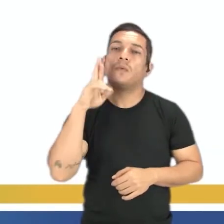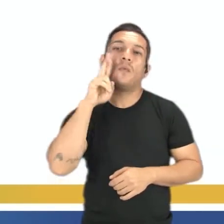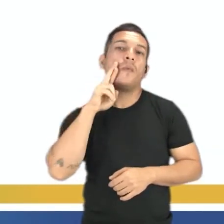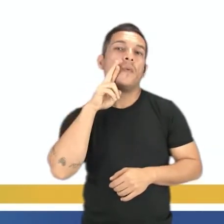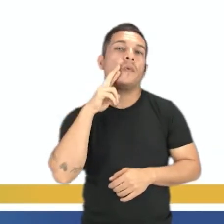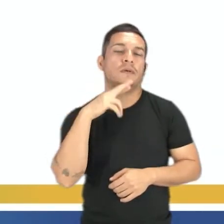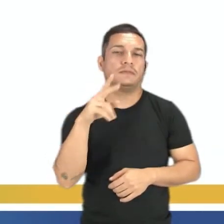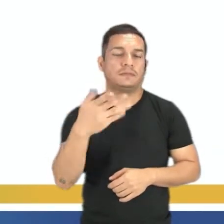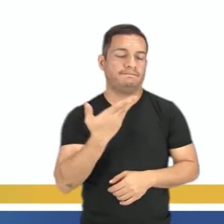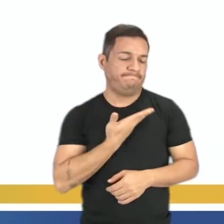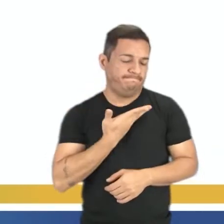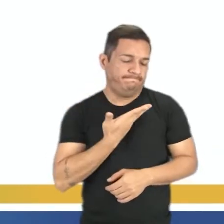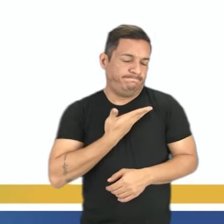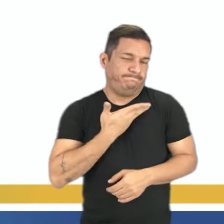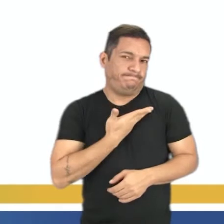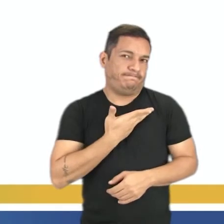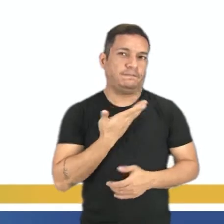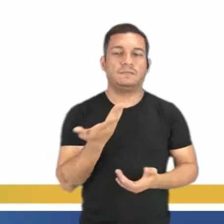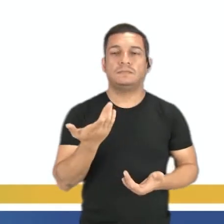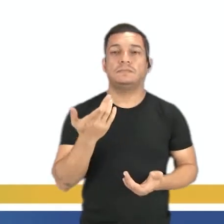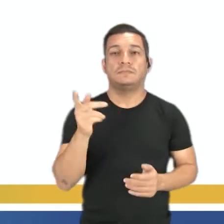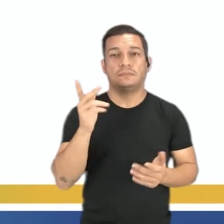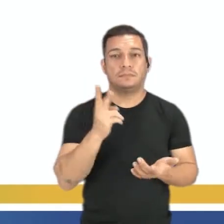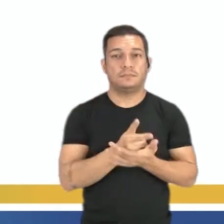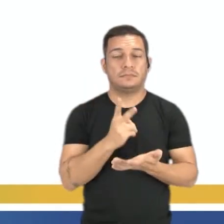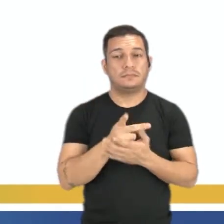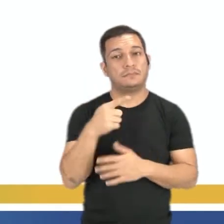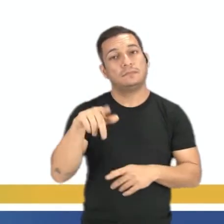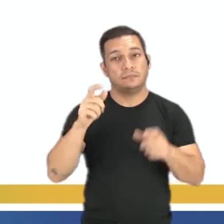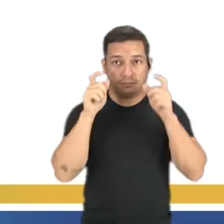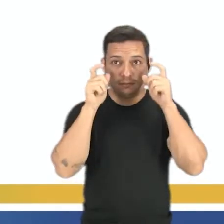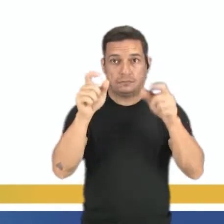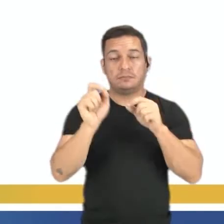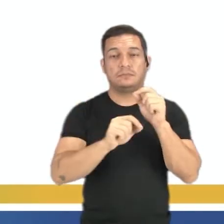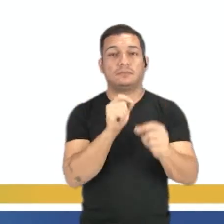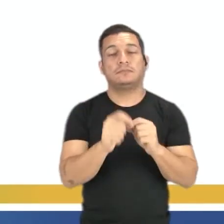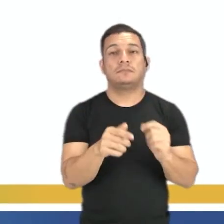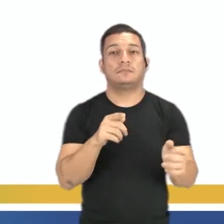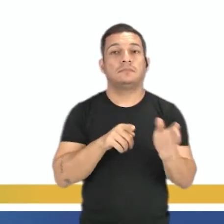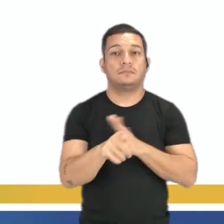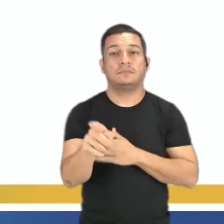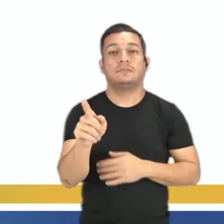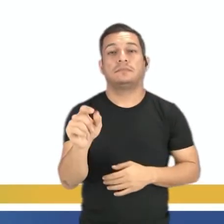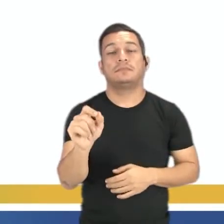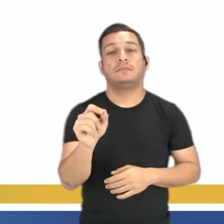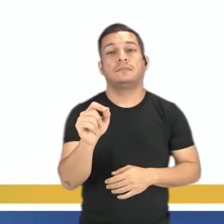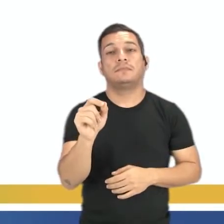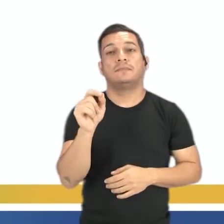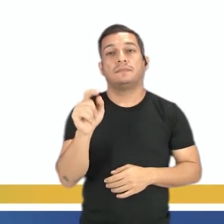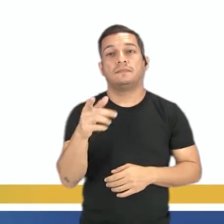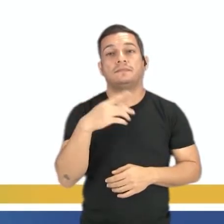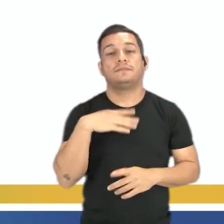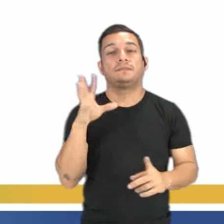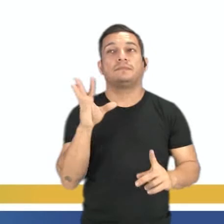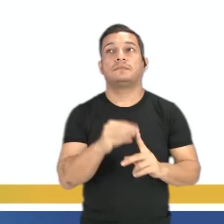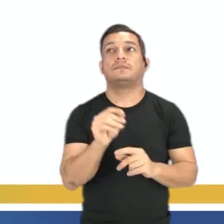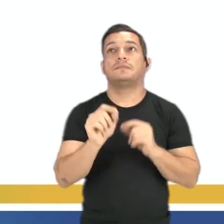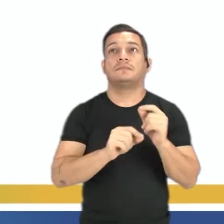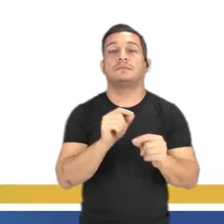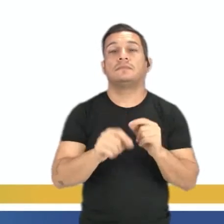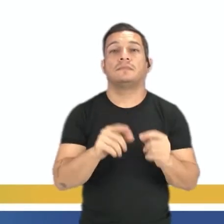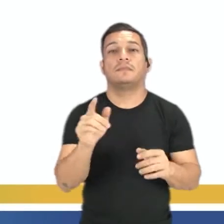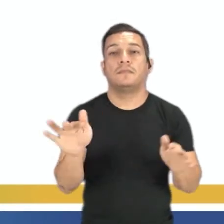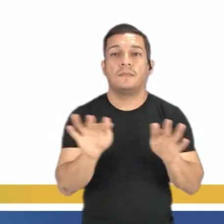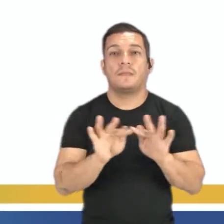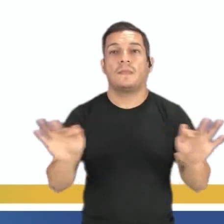seja uma amiga do peito, sempre atentem-se ao comando da questão, o comando da questão está voltado